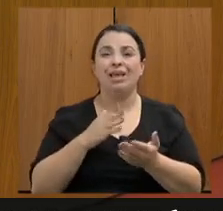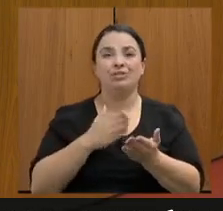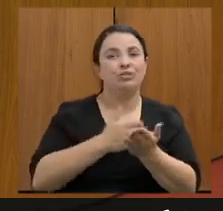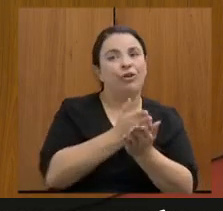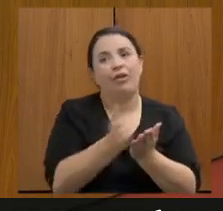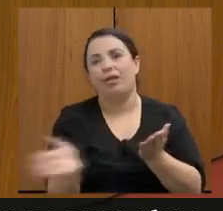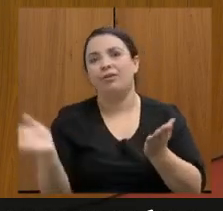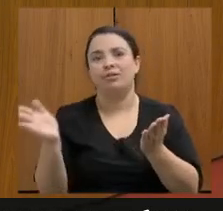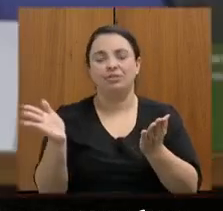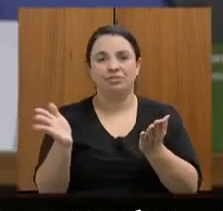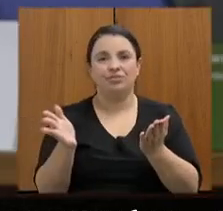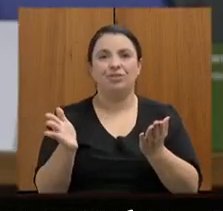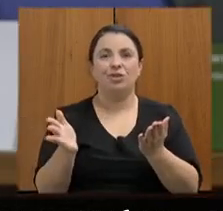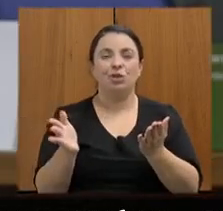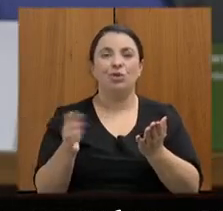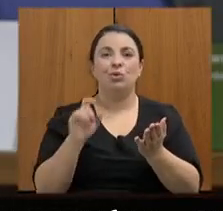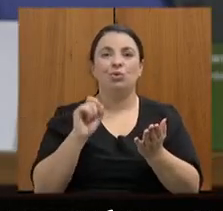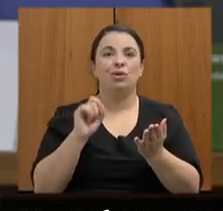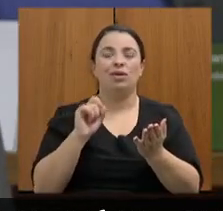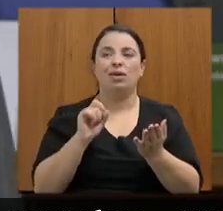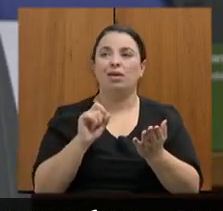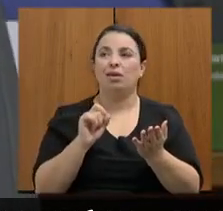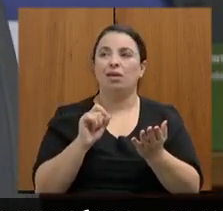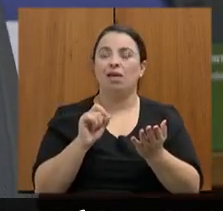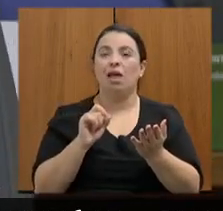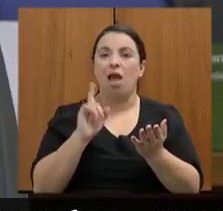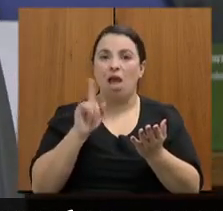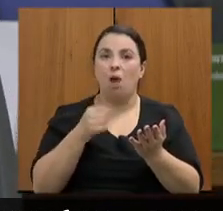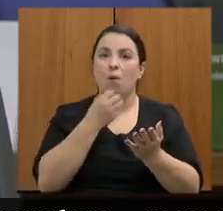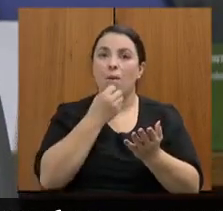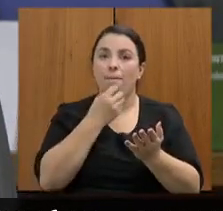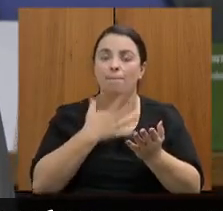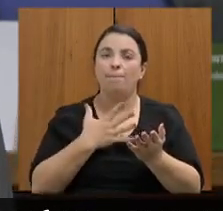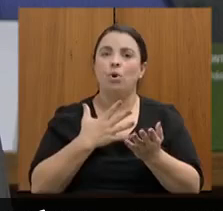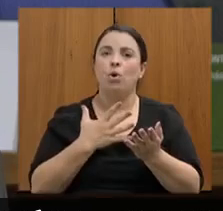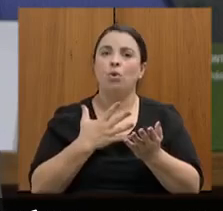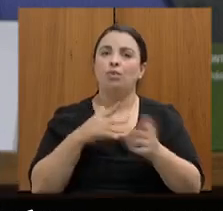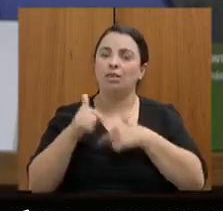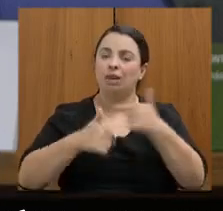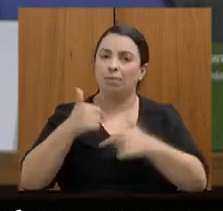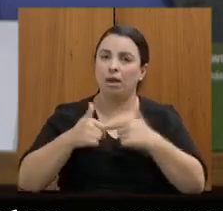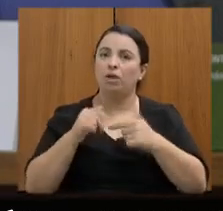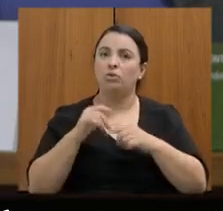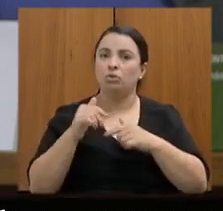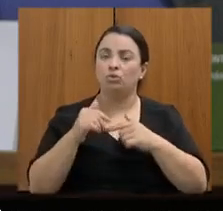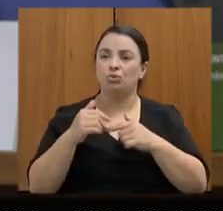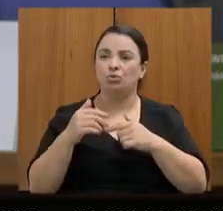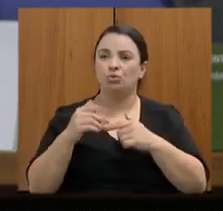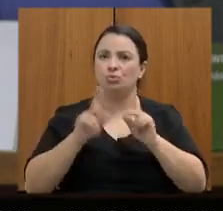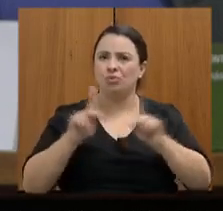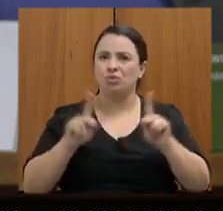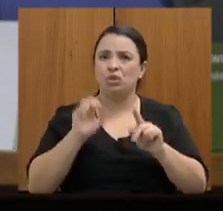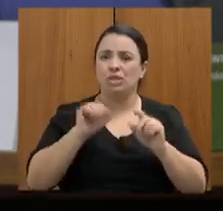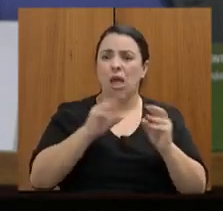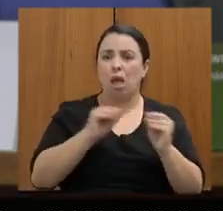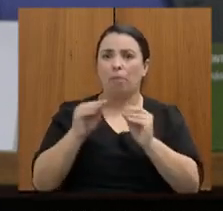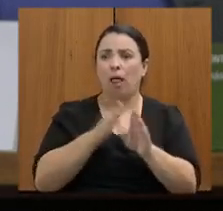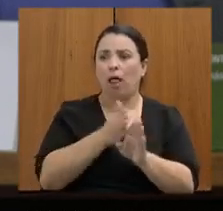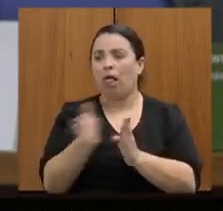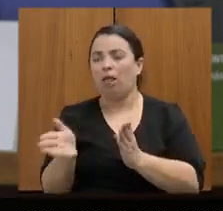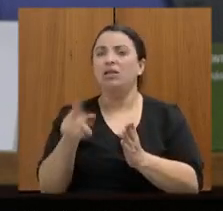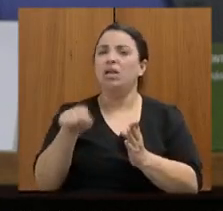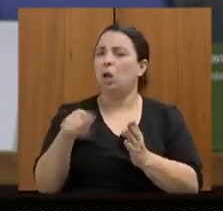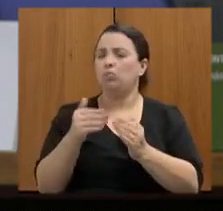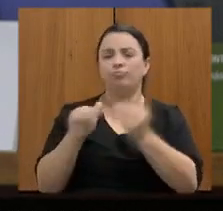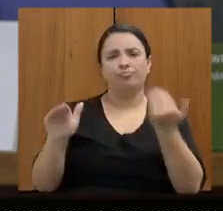se do que se entende como uma boa conduta dos professores nós temos tido o que tem melhorado expressivamente deputado é que